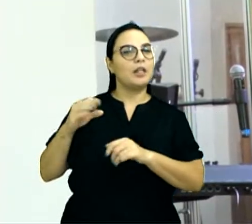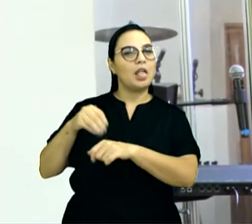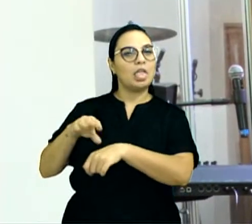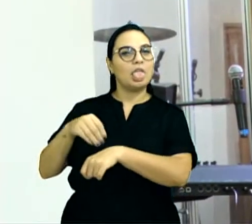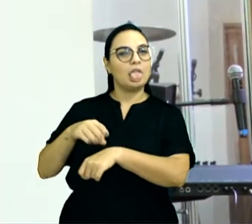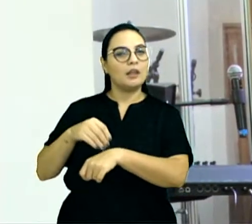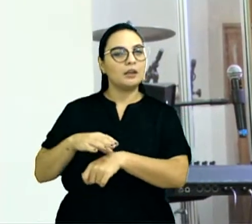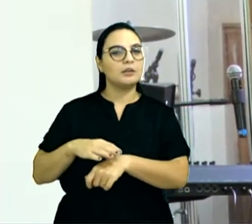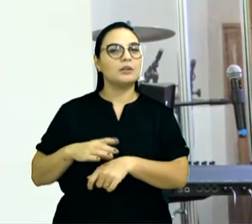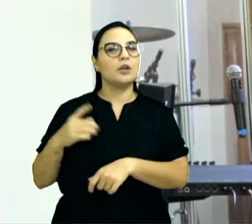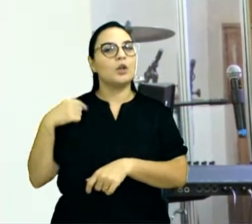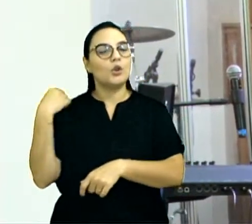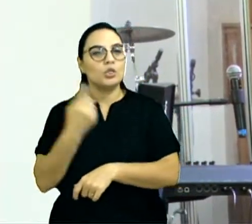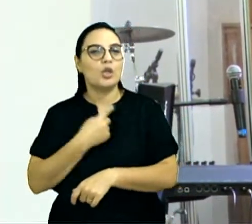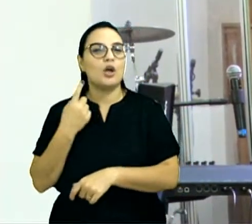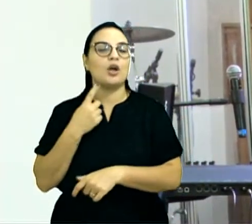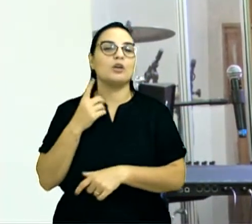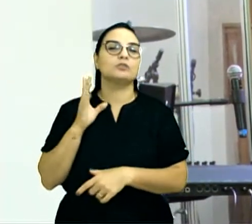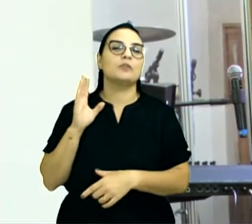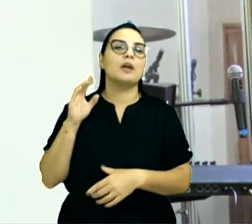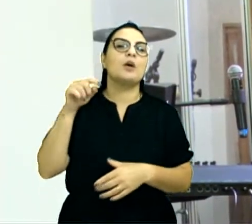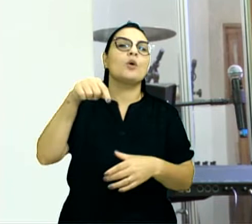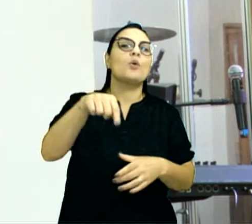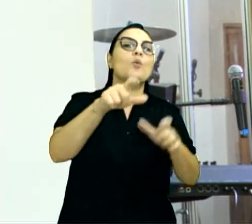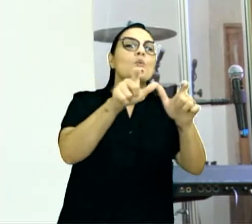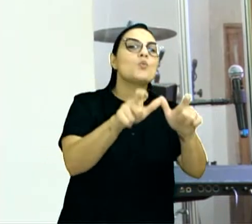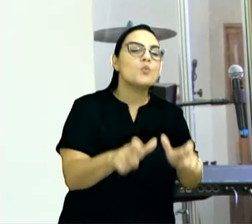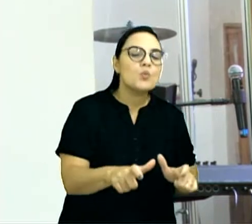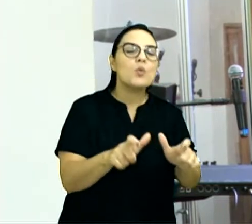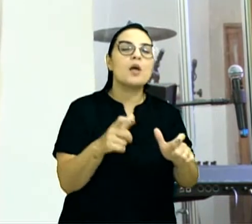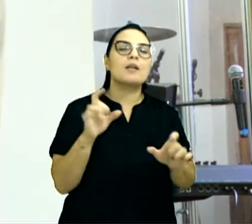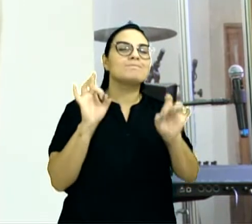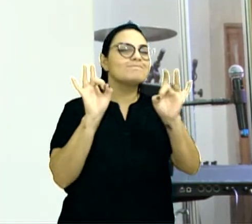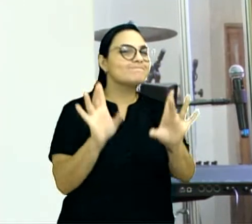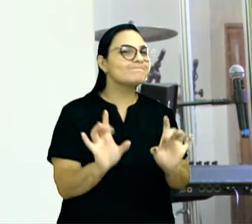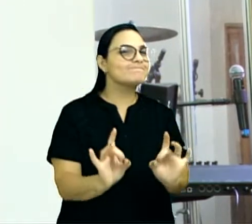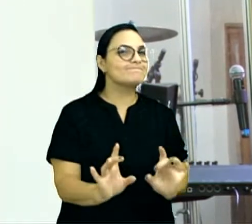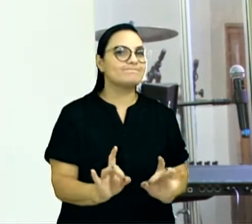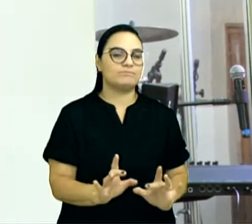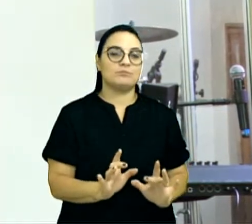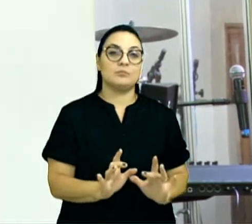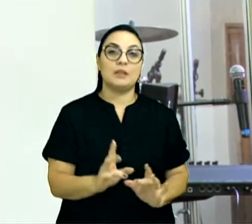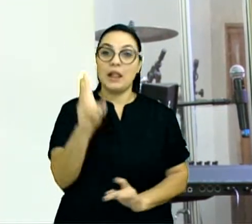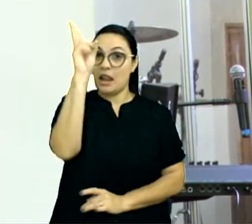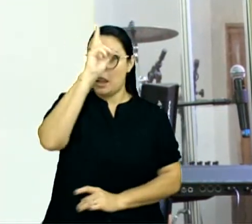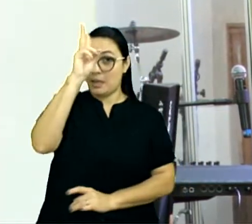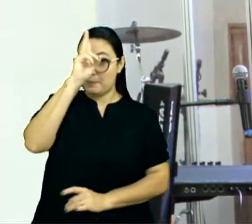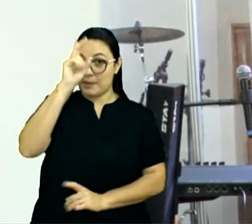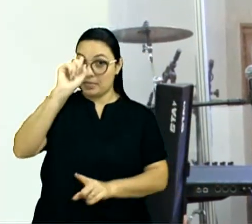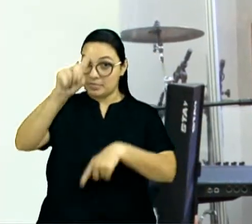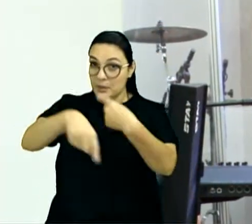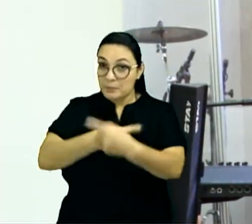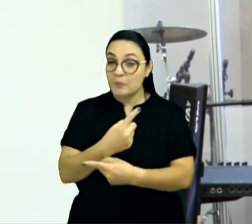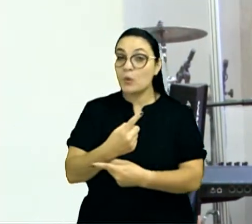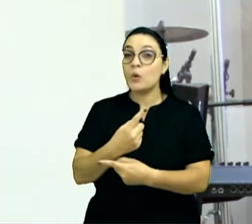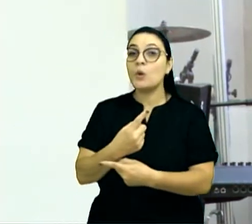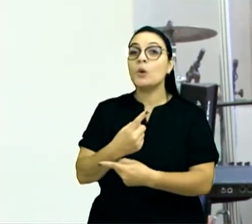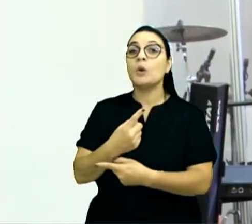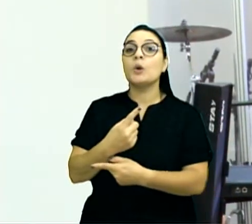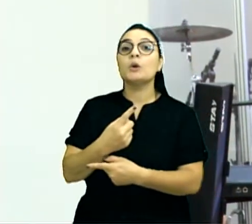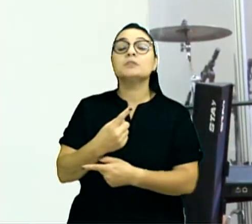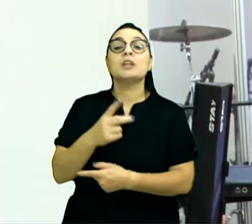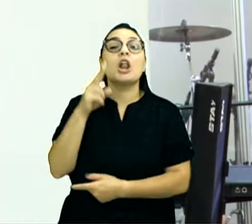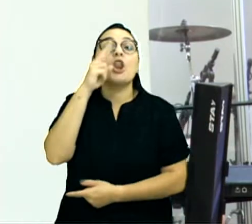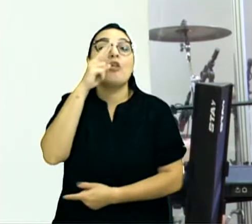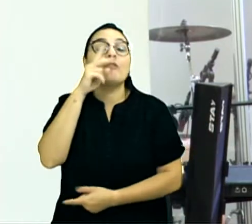então nós vamos para um local e vamos evangelizar, um evangelismo de impacto especial, e lembrando que no início de novembro, dia 2, tem o dia de